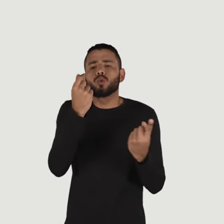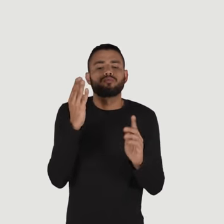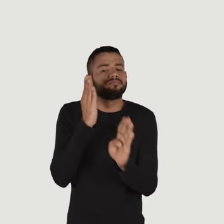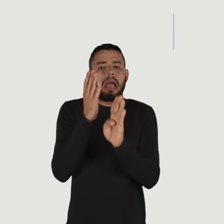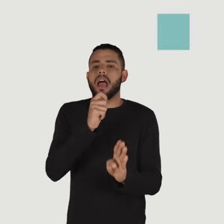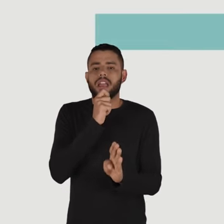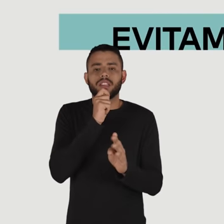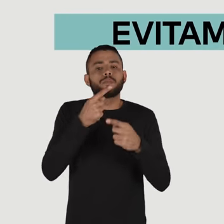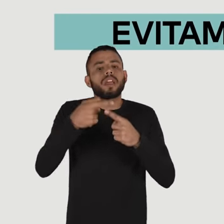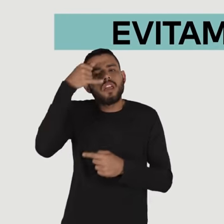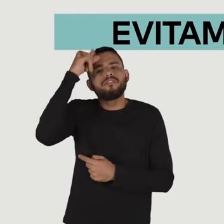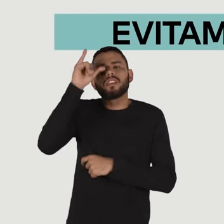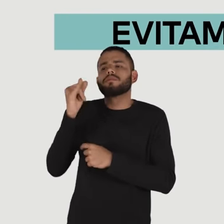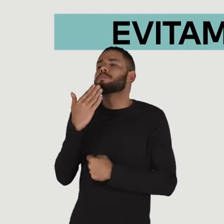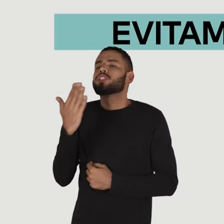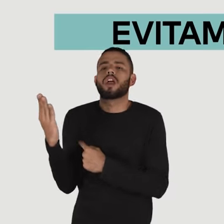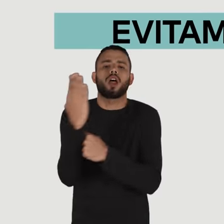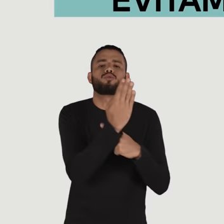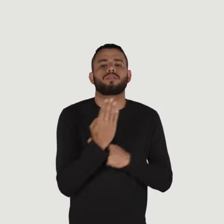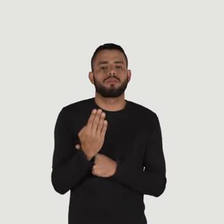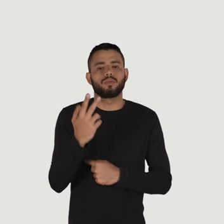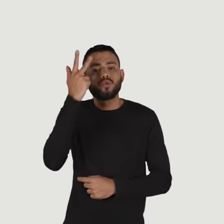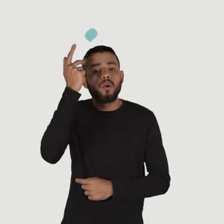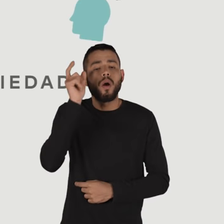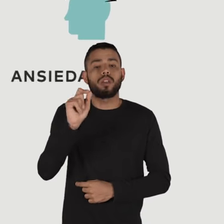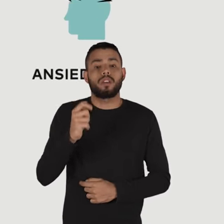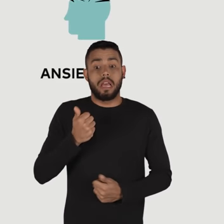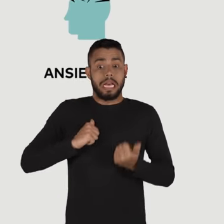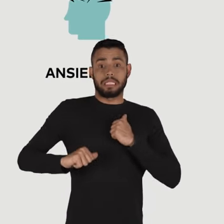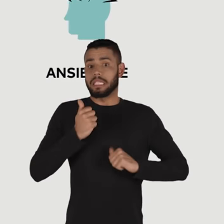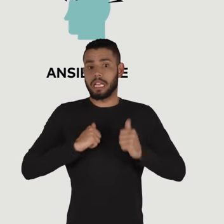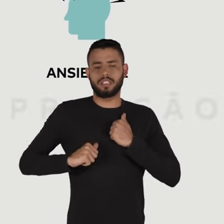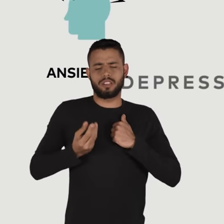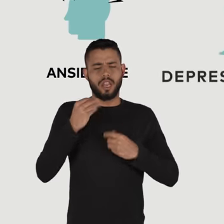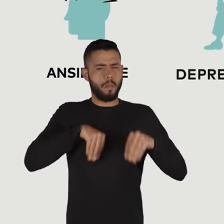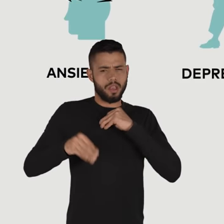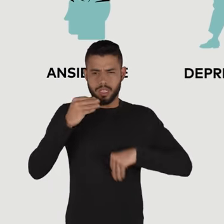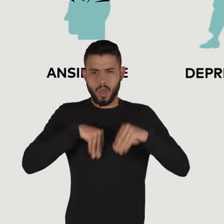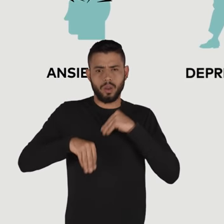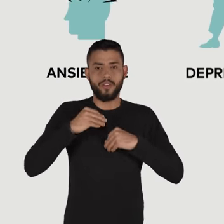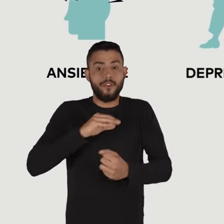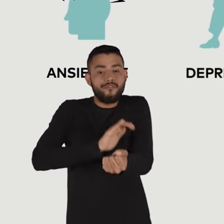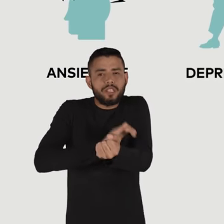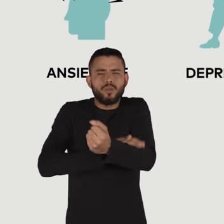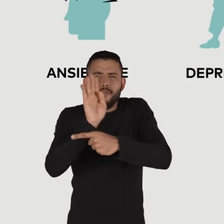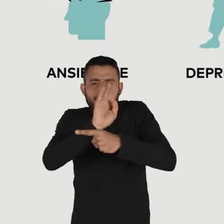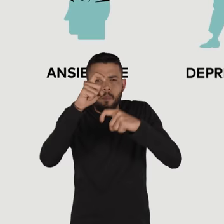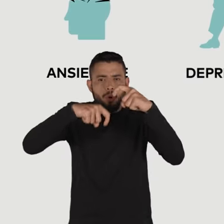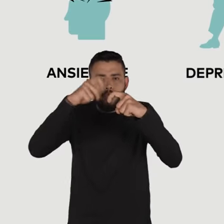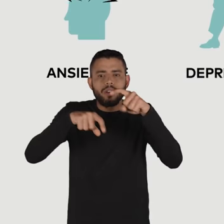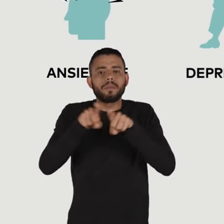diagnosticados, pois evitam buscar ajuda. Os mais comuns são ansiedade, depressão, vício em